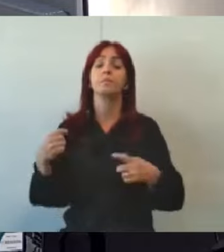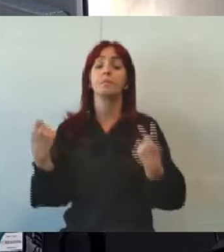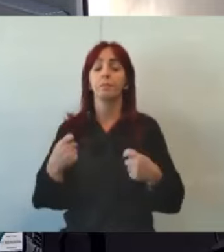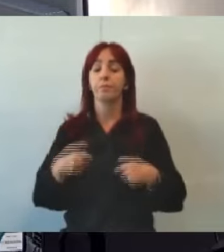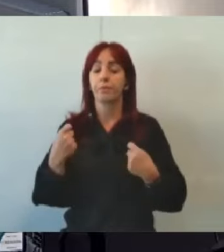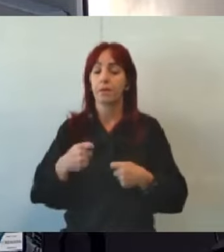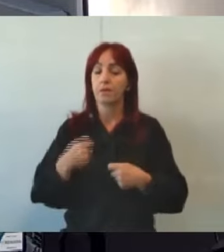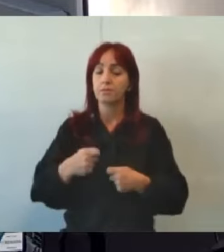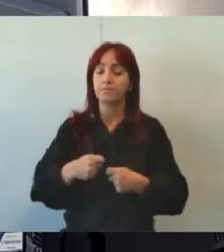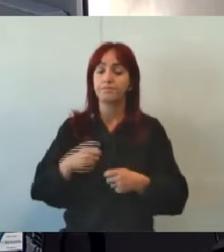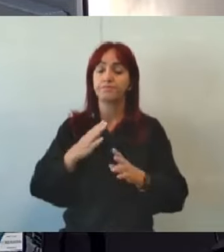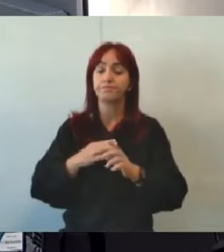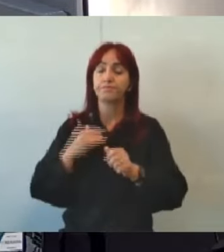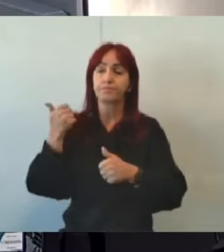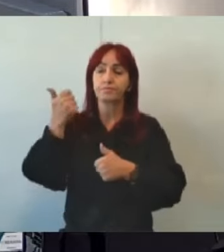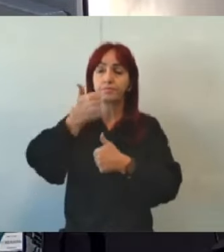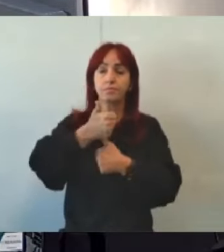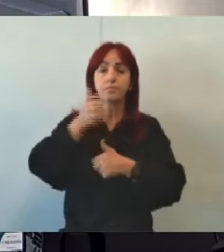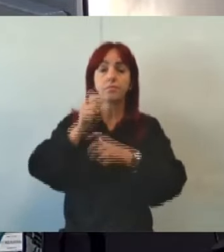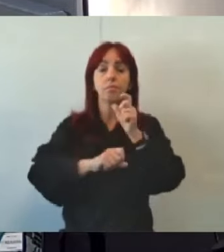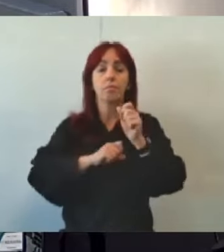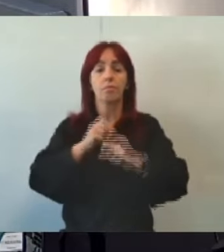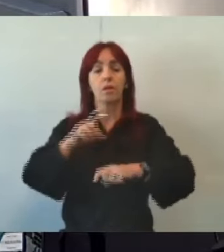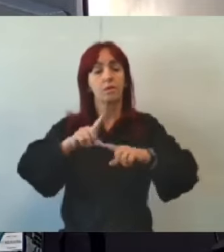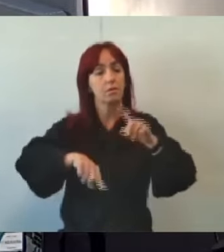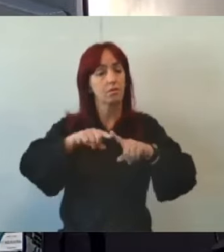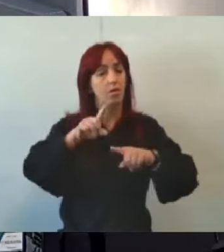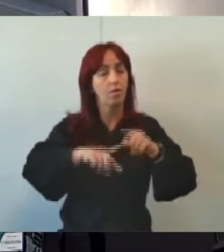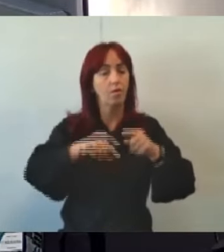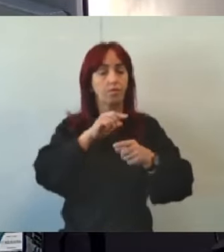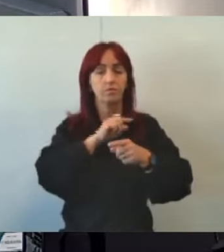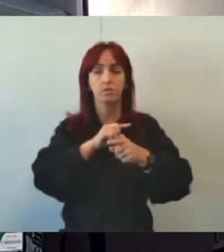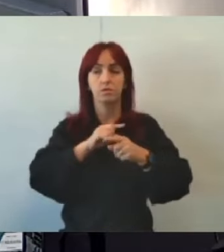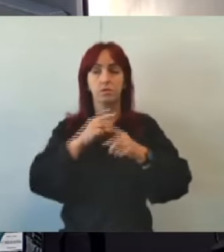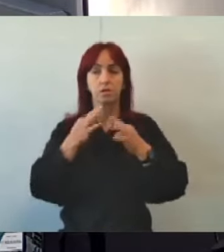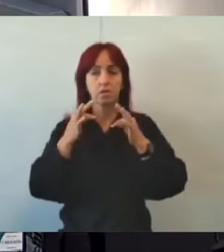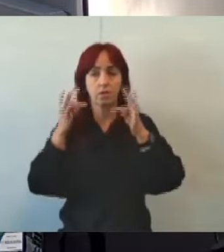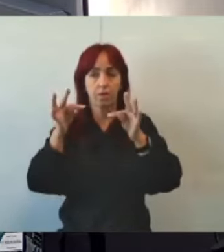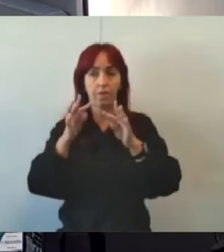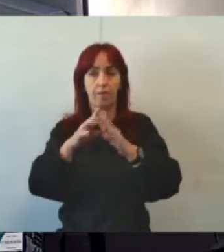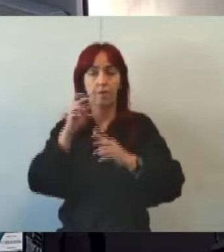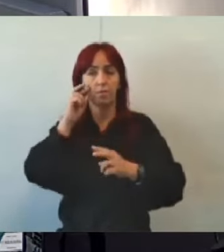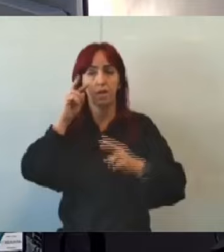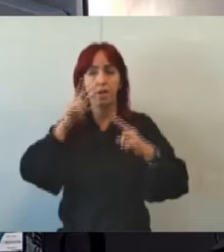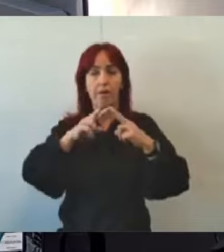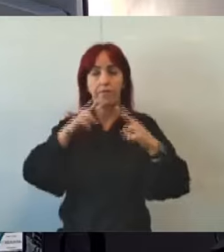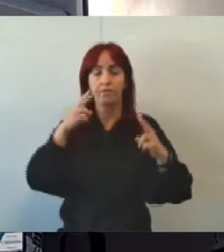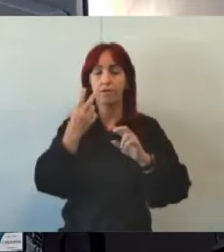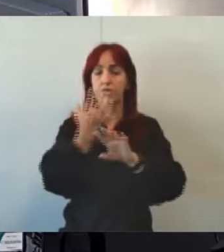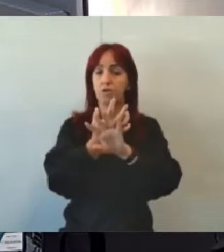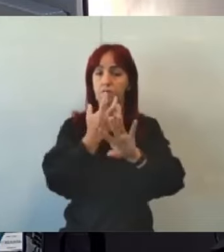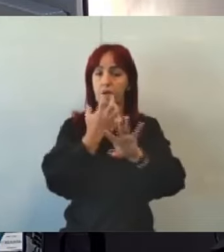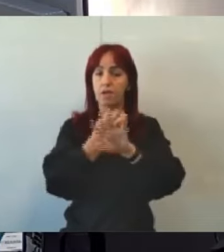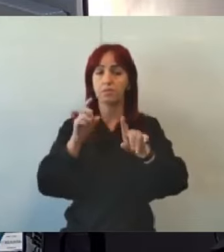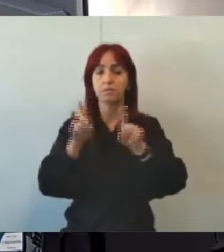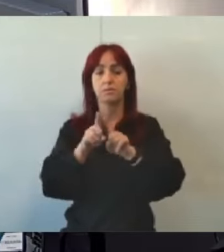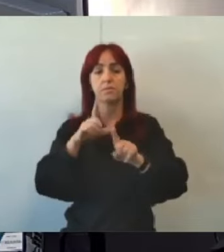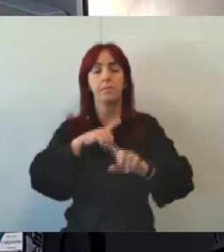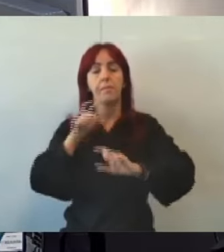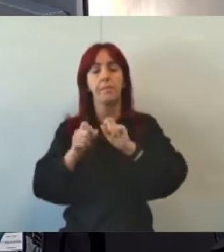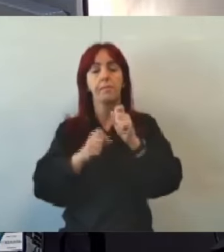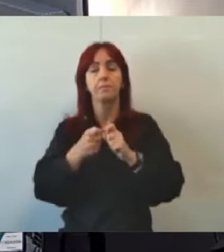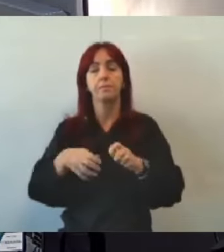equipamentos tecnológicos para videoconferências. Teve, recentemente, a chegada de vários